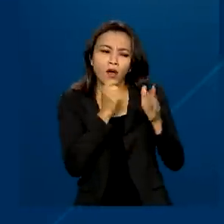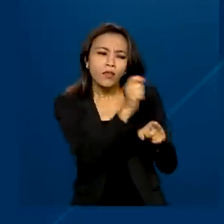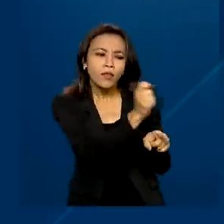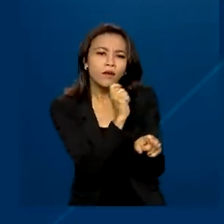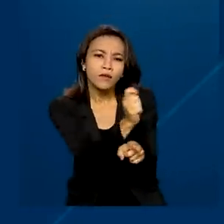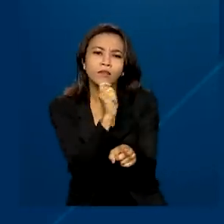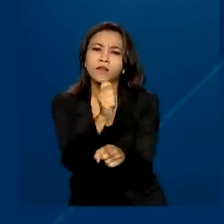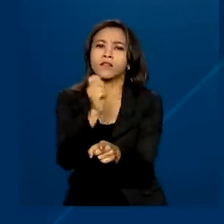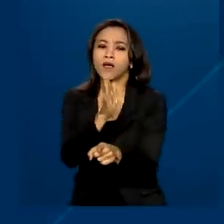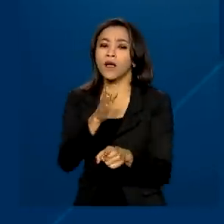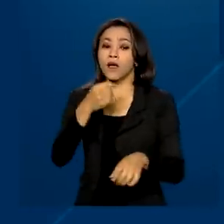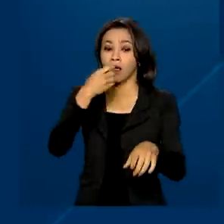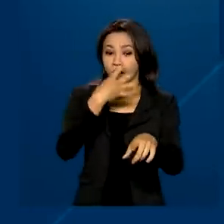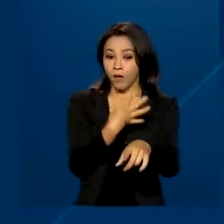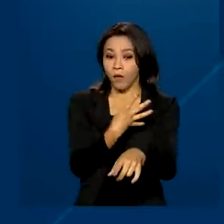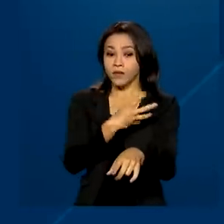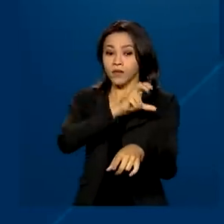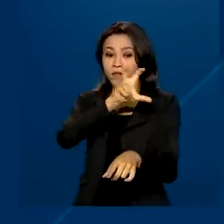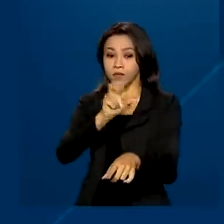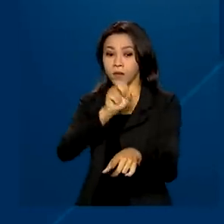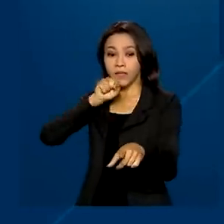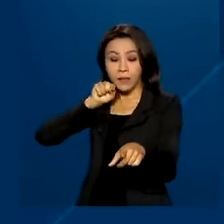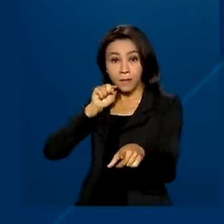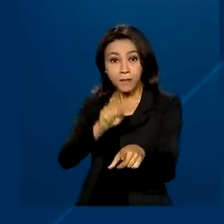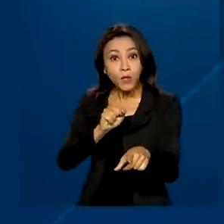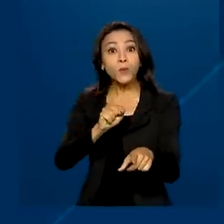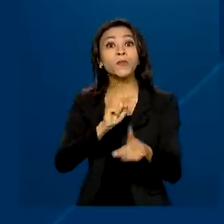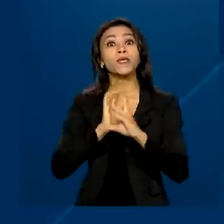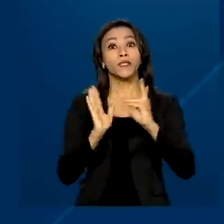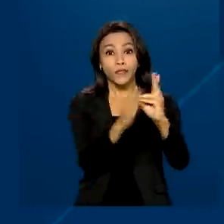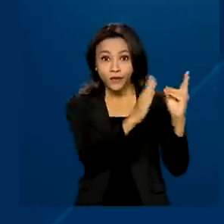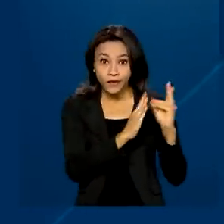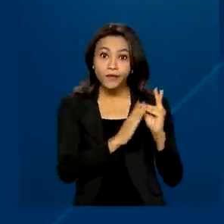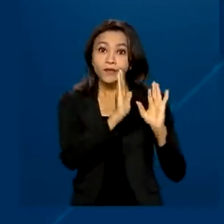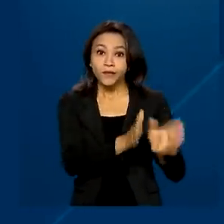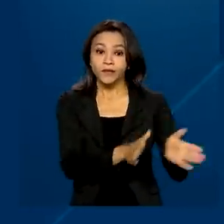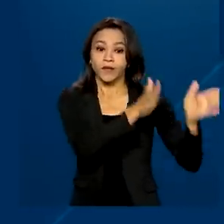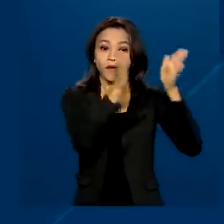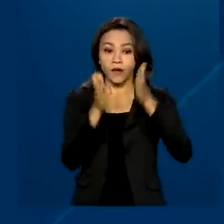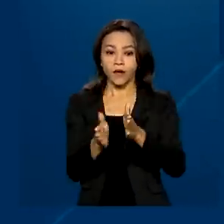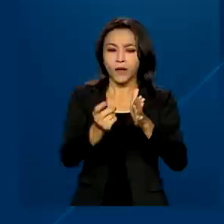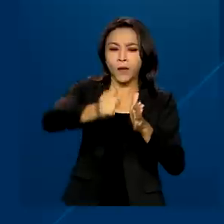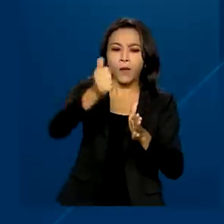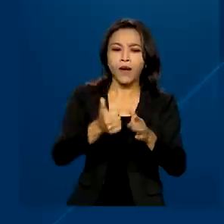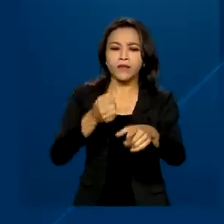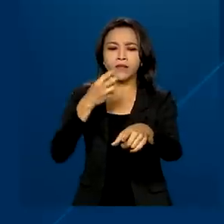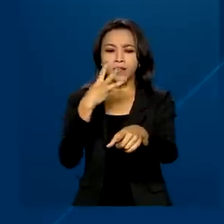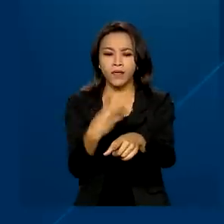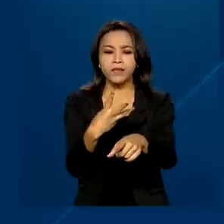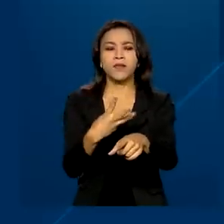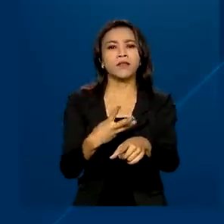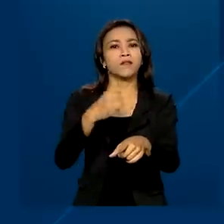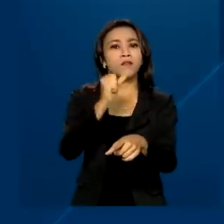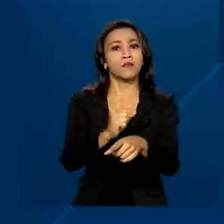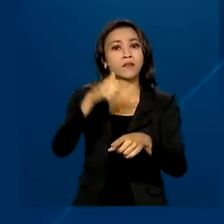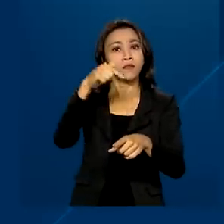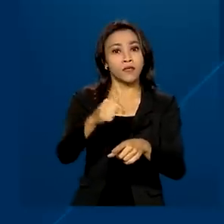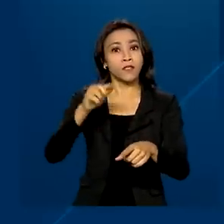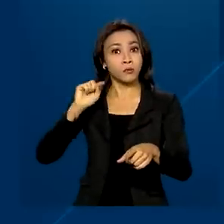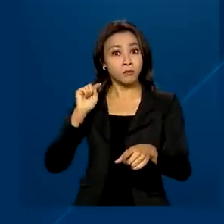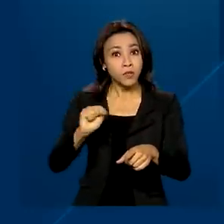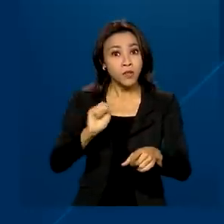estão cerca de 450 mil indígenas e quase 387 mil quilombolas.